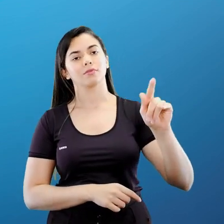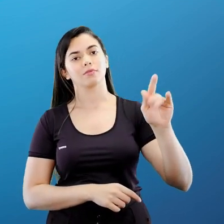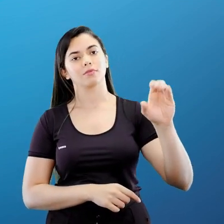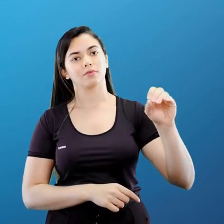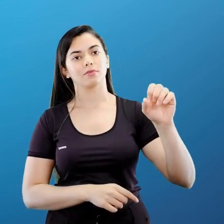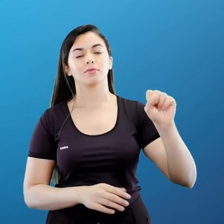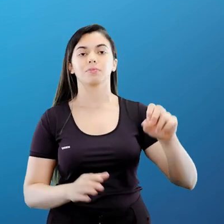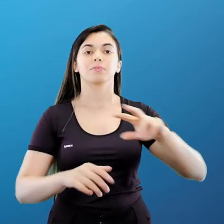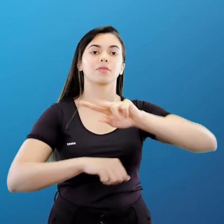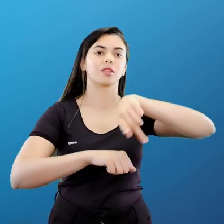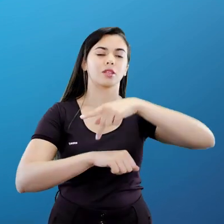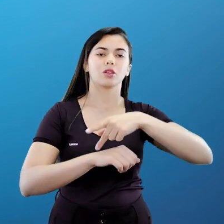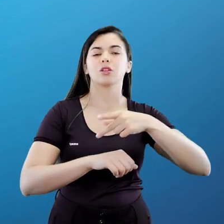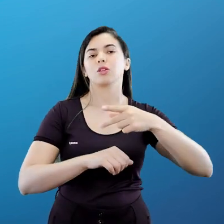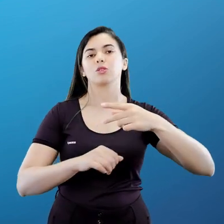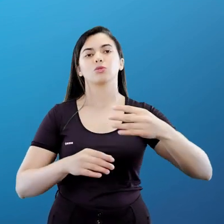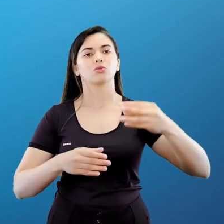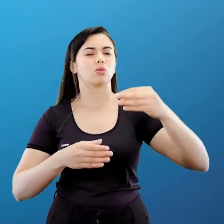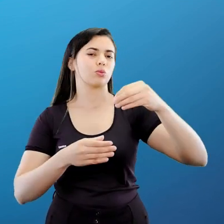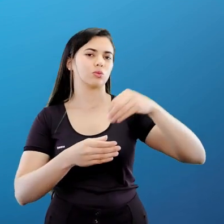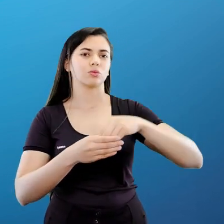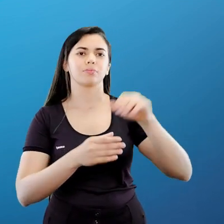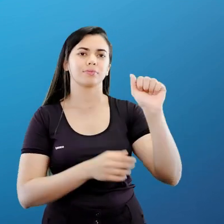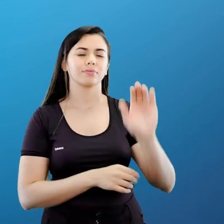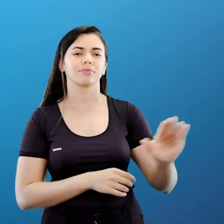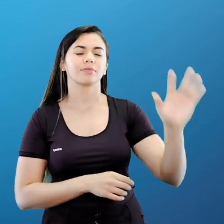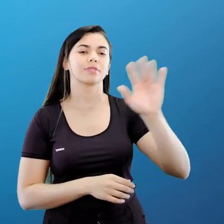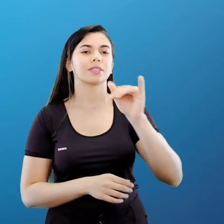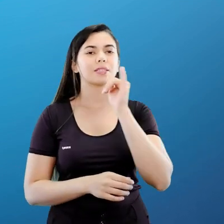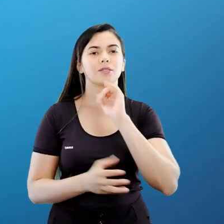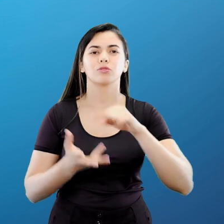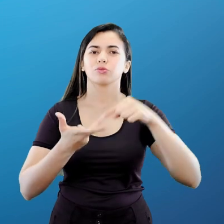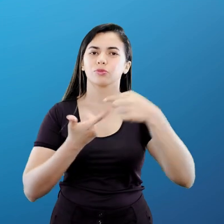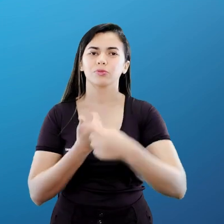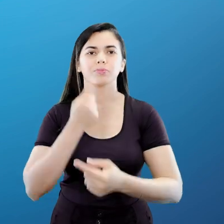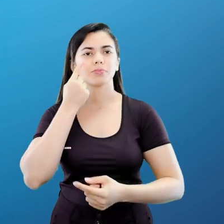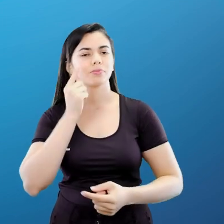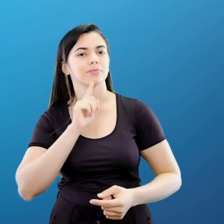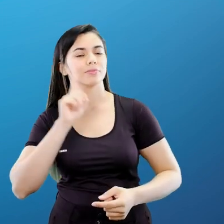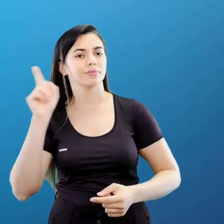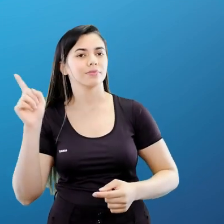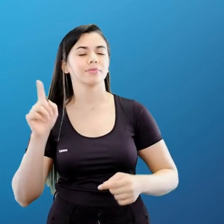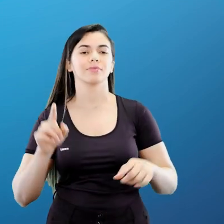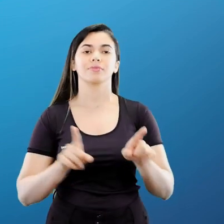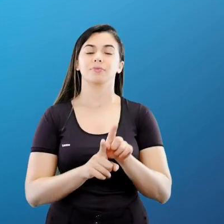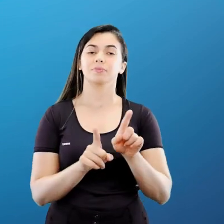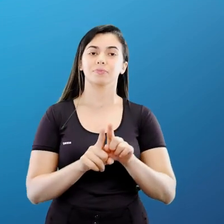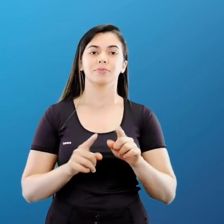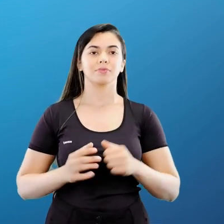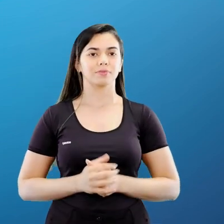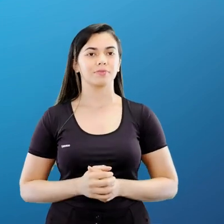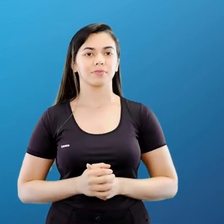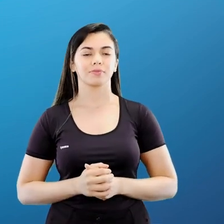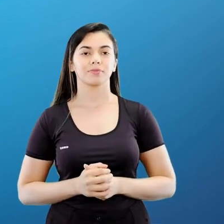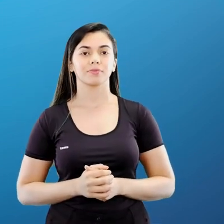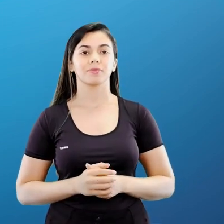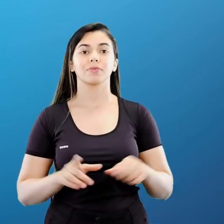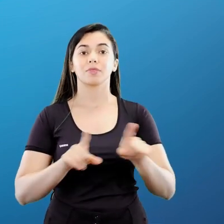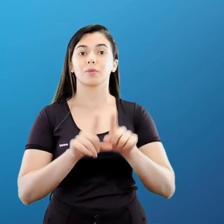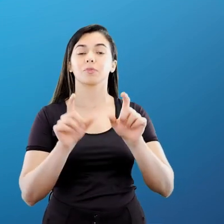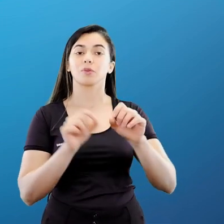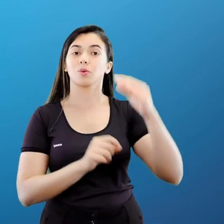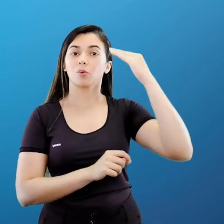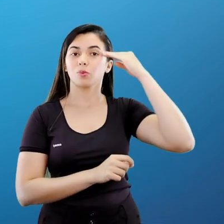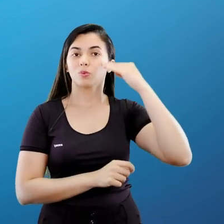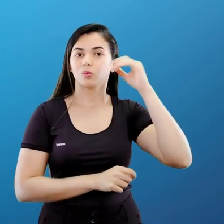Taiwan, Singapura, até mesmo a região mais do sudeste, Vietnã e o Laos, a gente vai ter a Coreia do Sul,